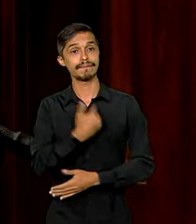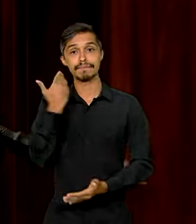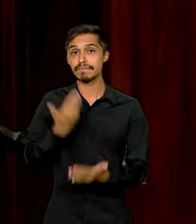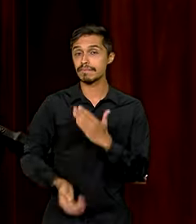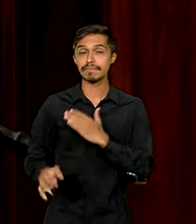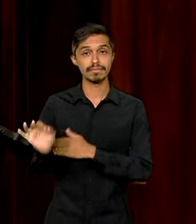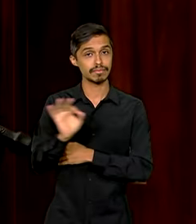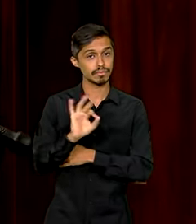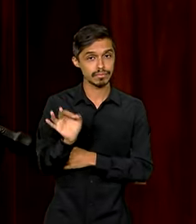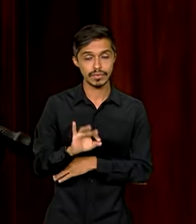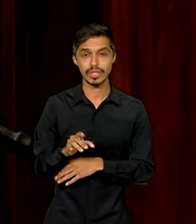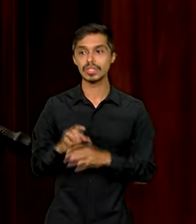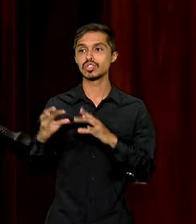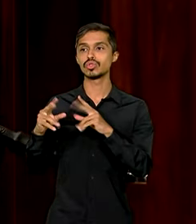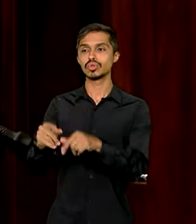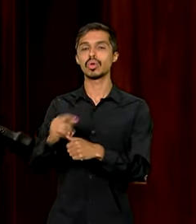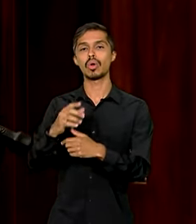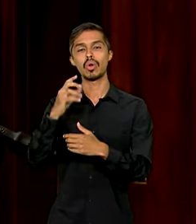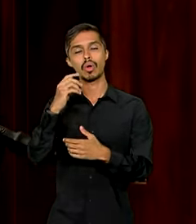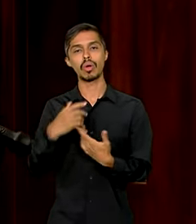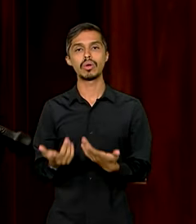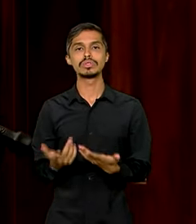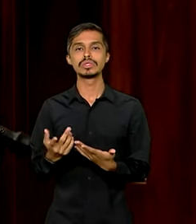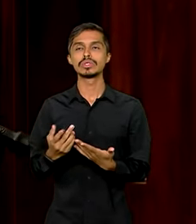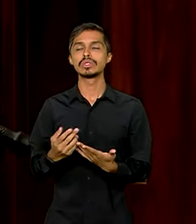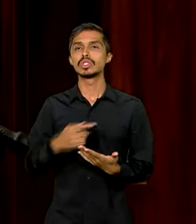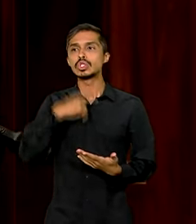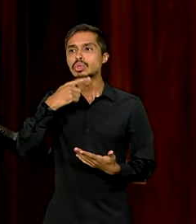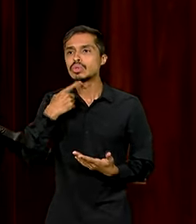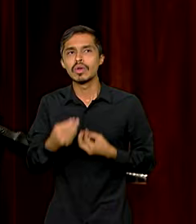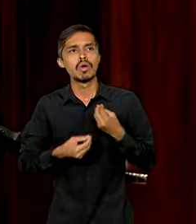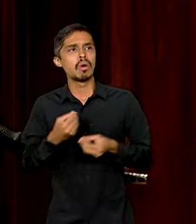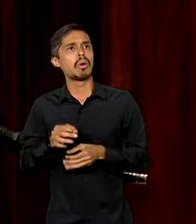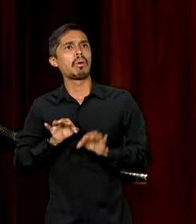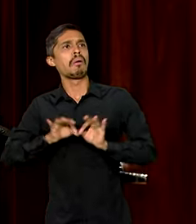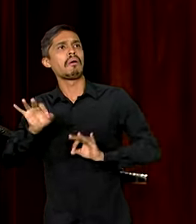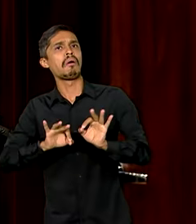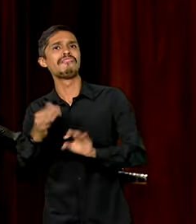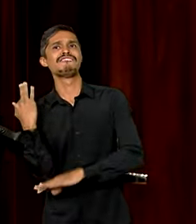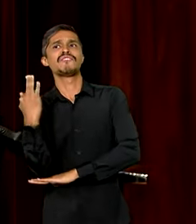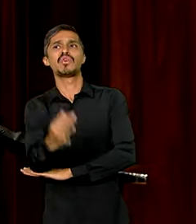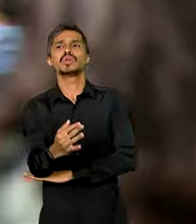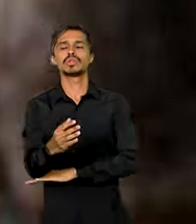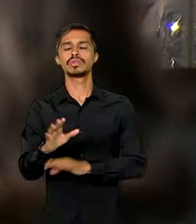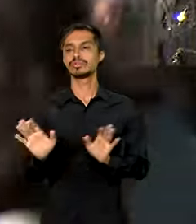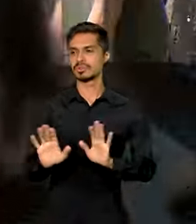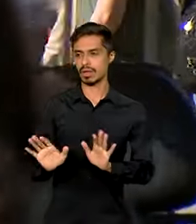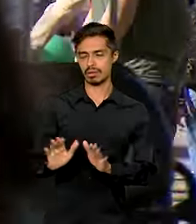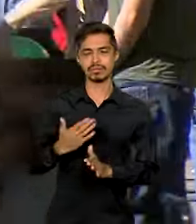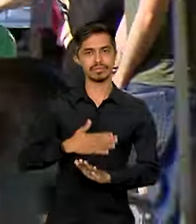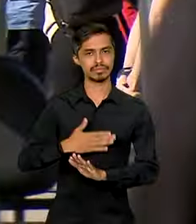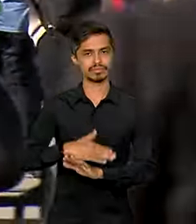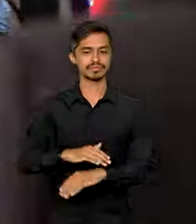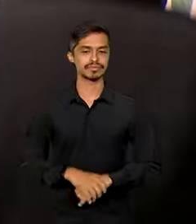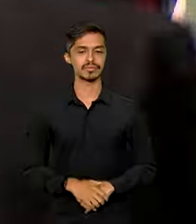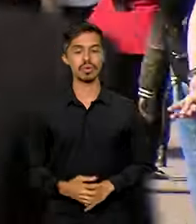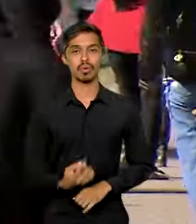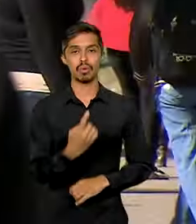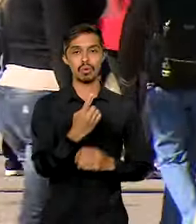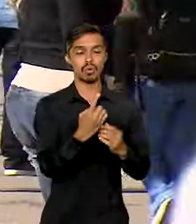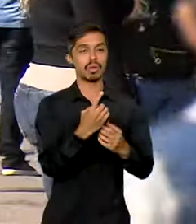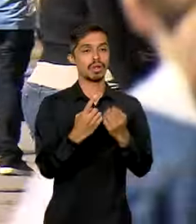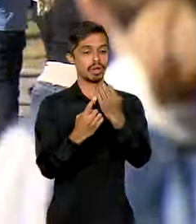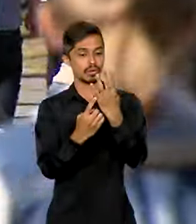nenhum produtor dormir na incerteza de como vai conduzir o futuro da sua atividade. Um entre quatro